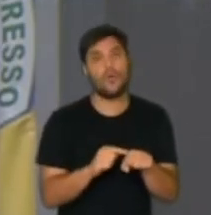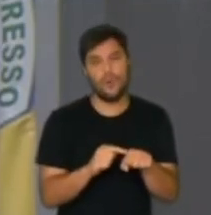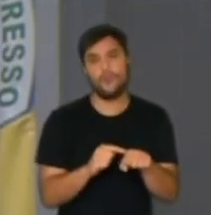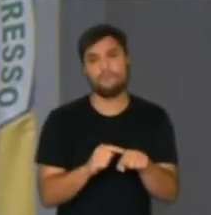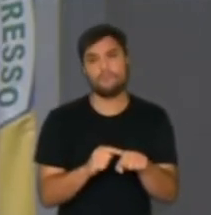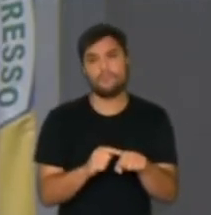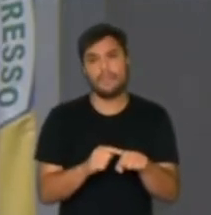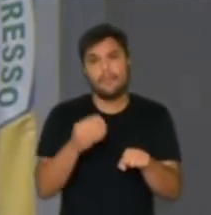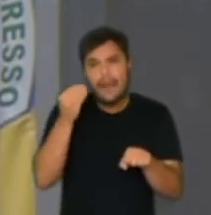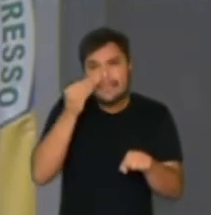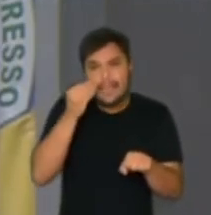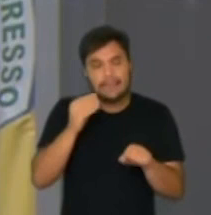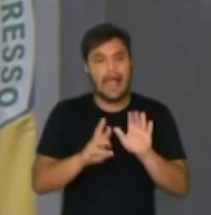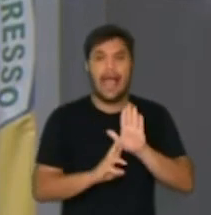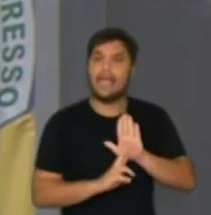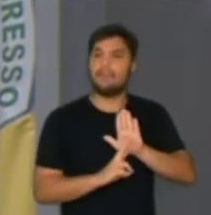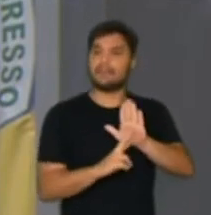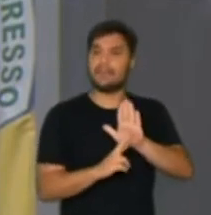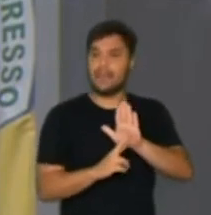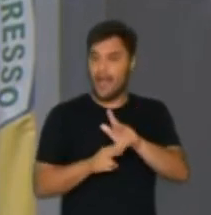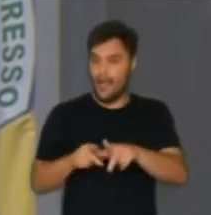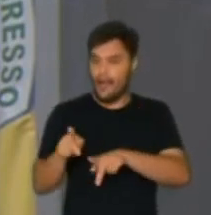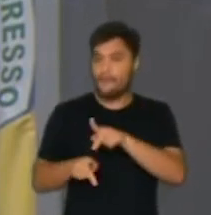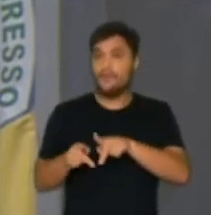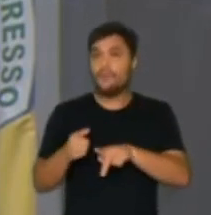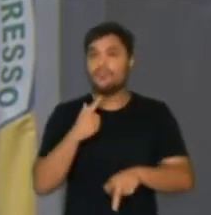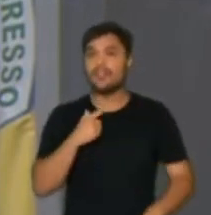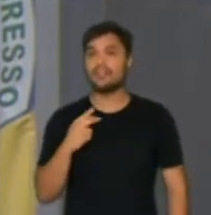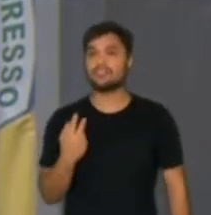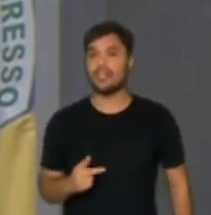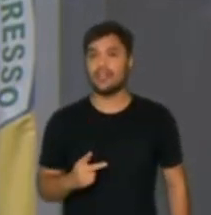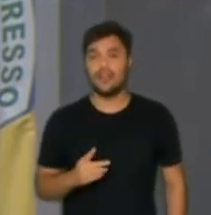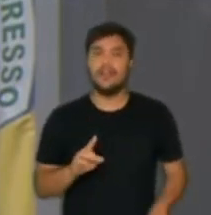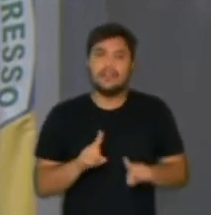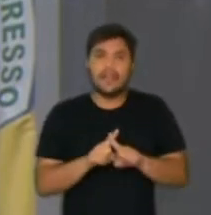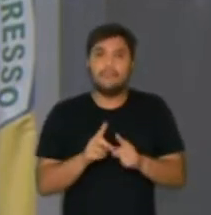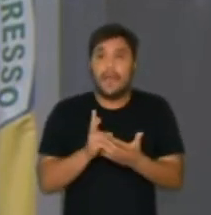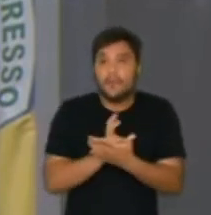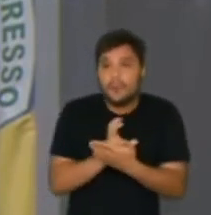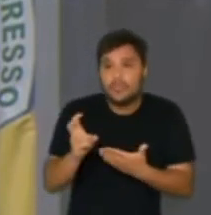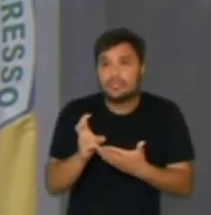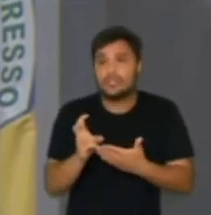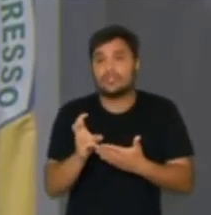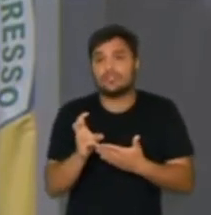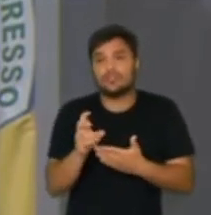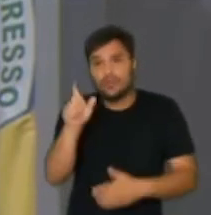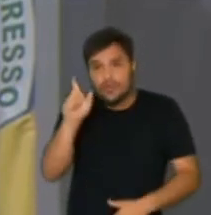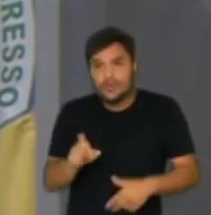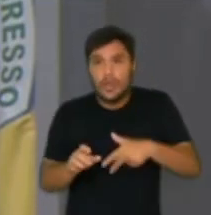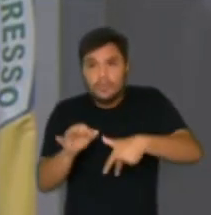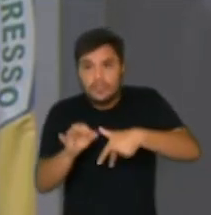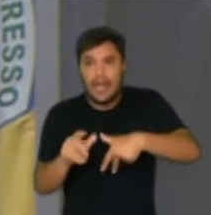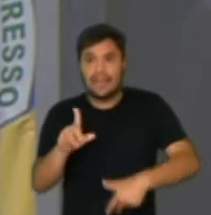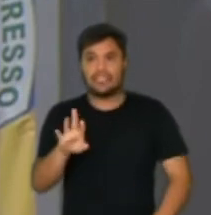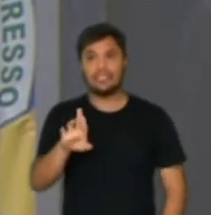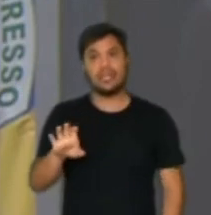representar a vontade popular. Inclusive a apresentação de impeachment contra a V. Exª Alexandre de Moraes.